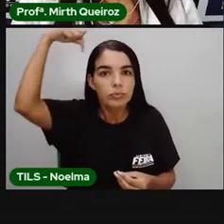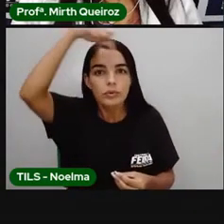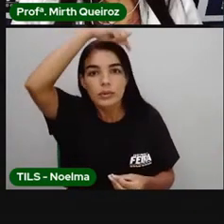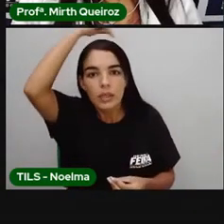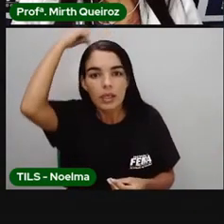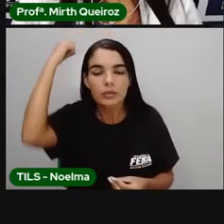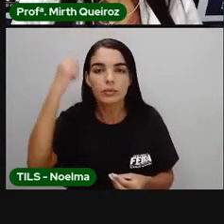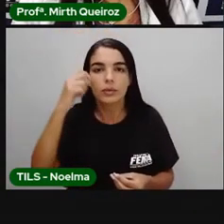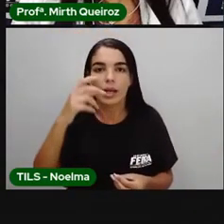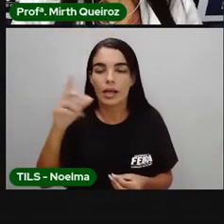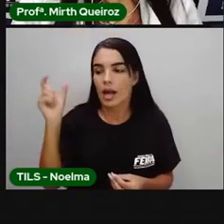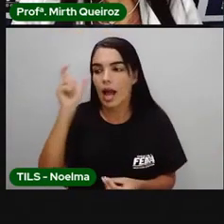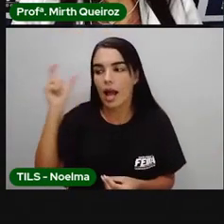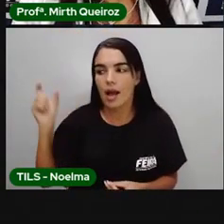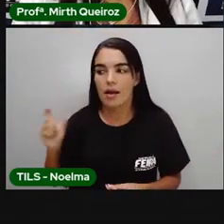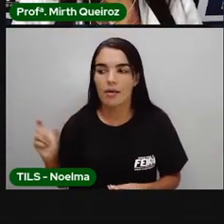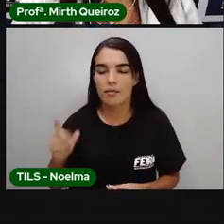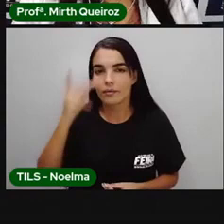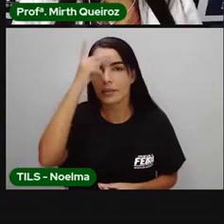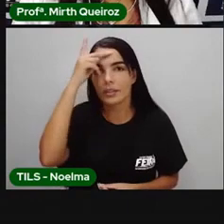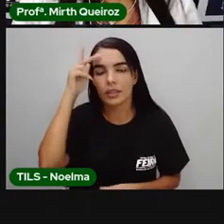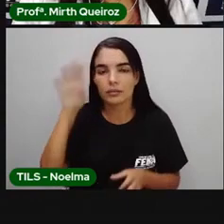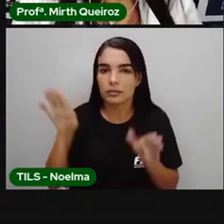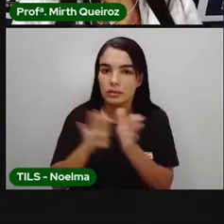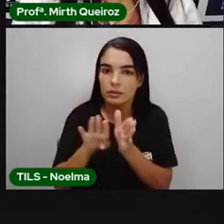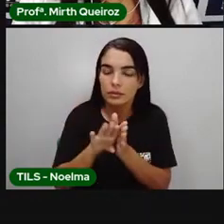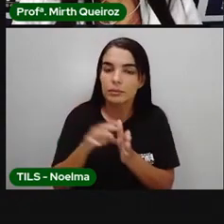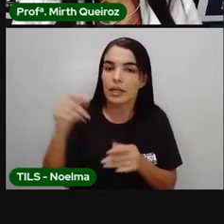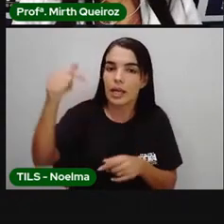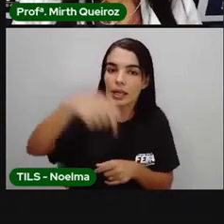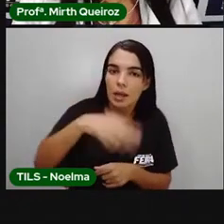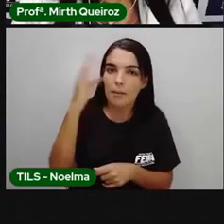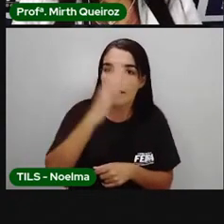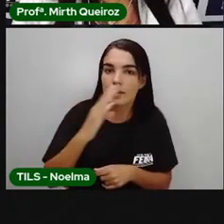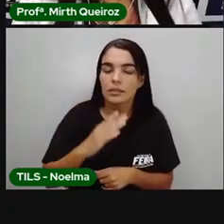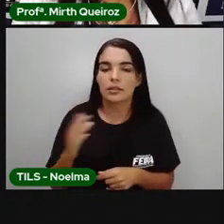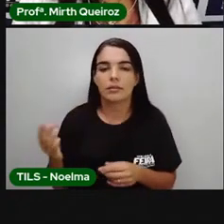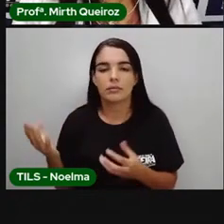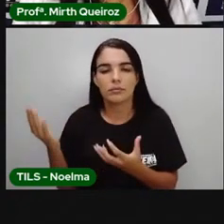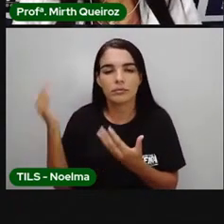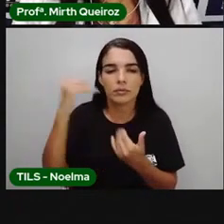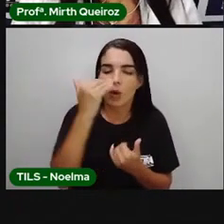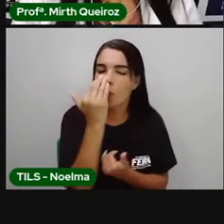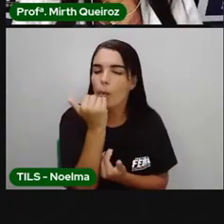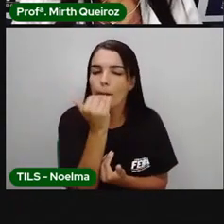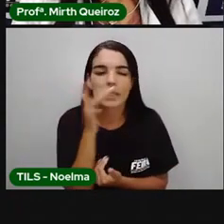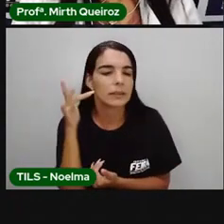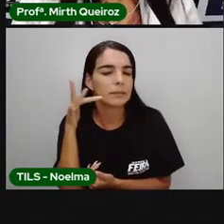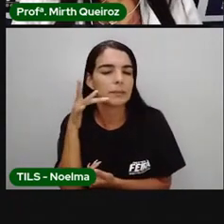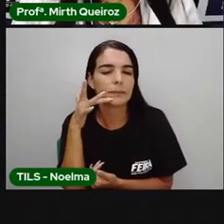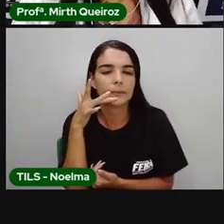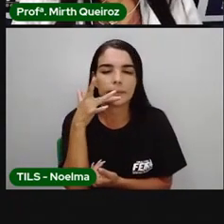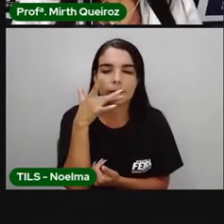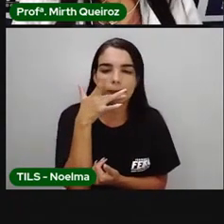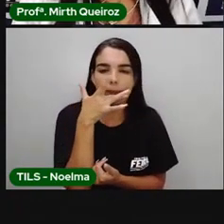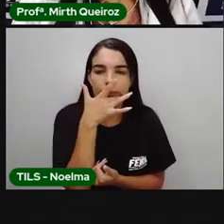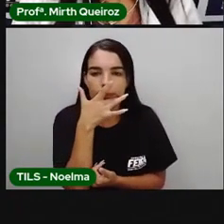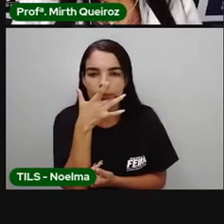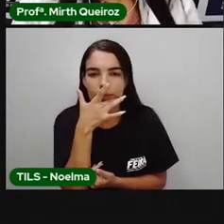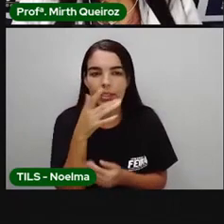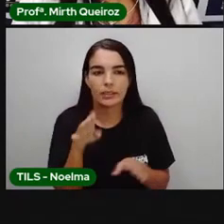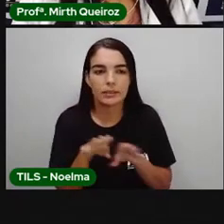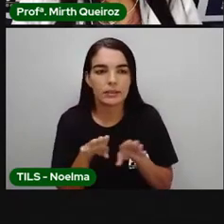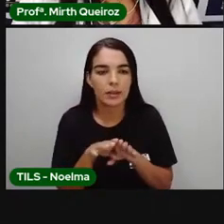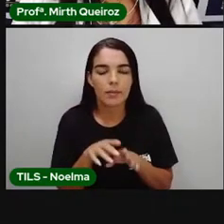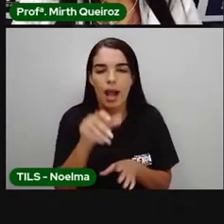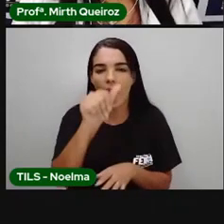africanos trouxeram também muitos sabores na culinária, como tem o pirão, o angu, o feijoada, incluindo ingredientes como